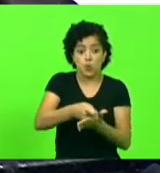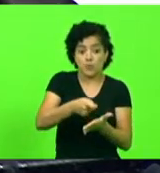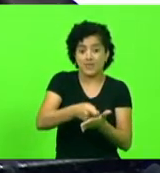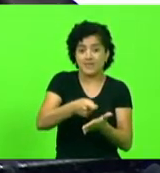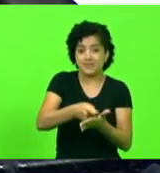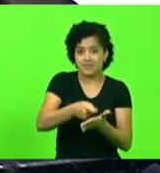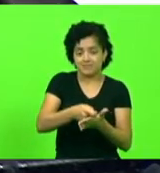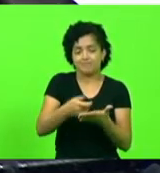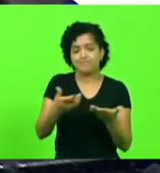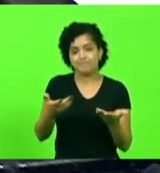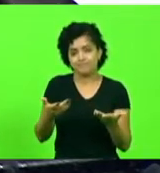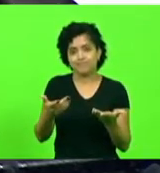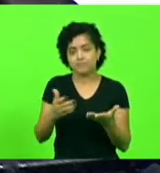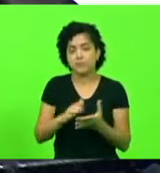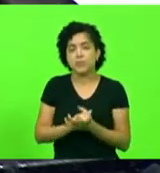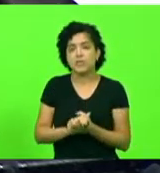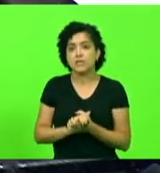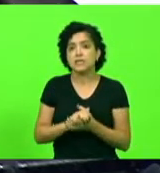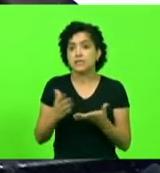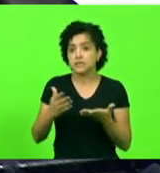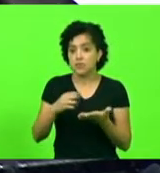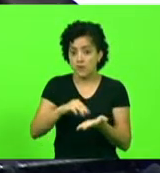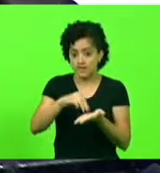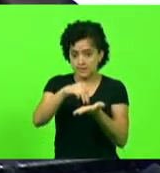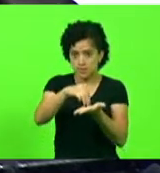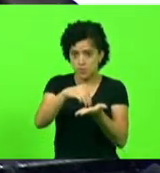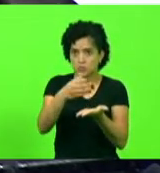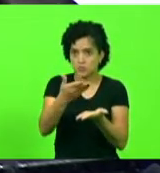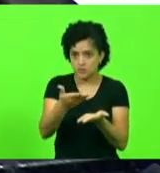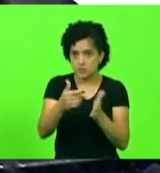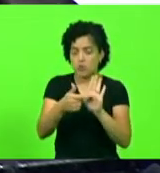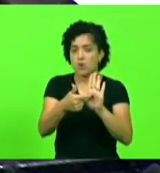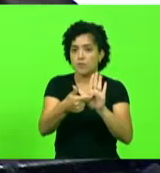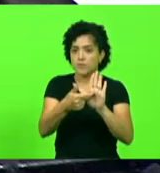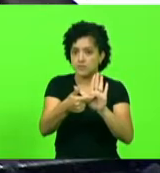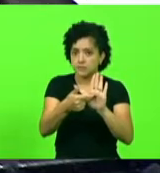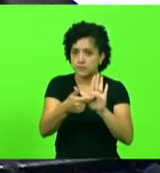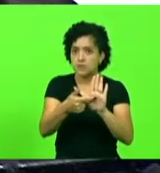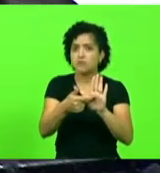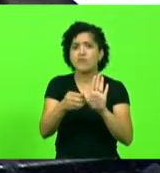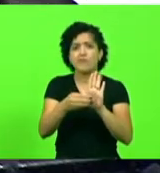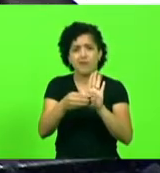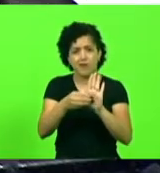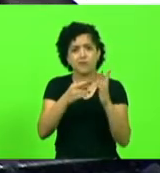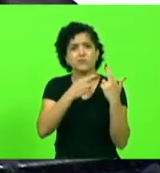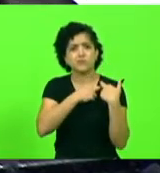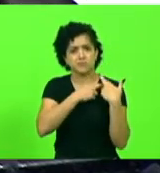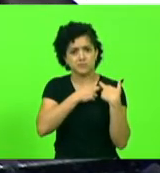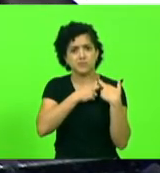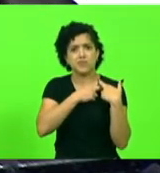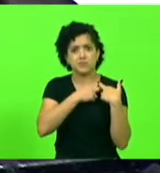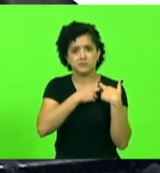seus motivos. Então, essa aqui é a minha moção, pela falta de responsabilidade dessas instituições.